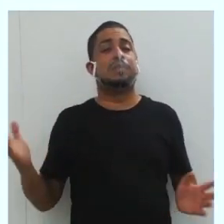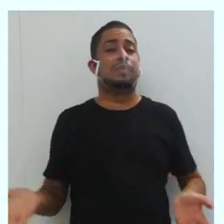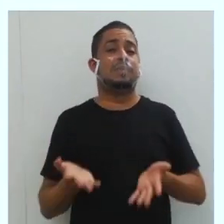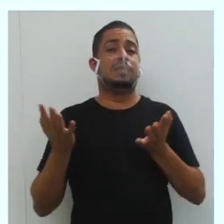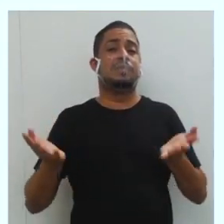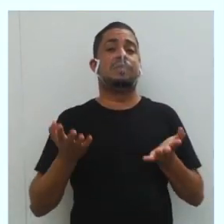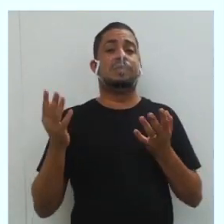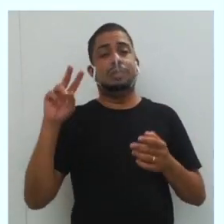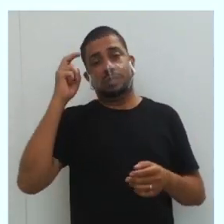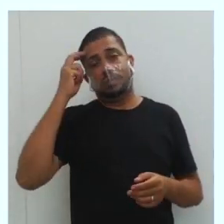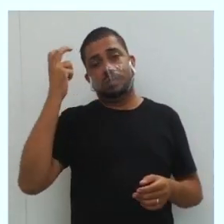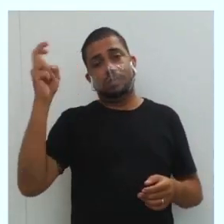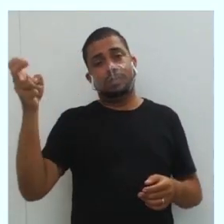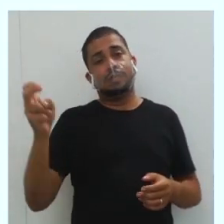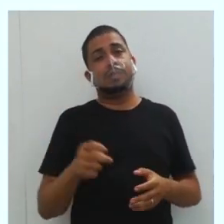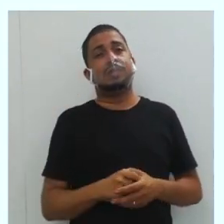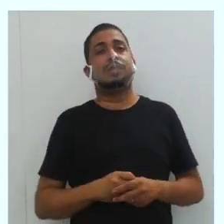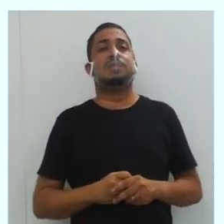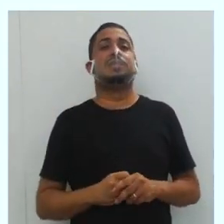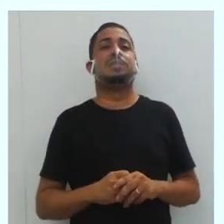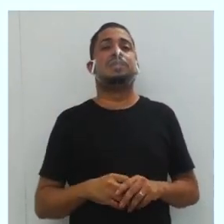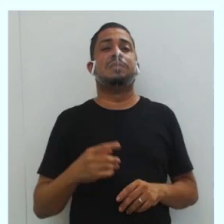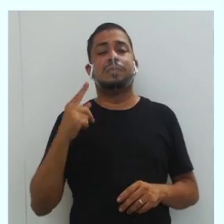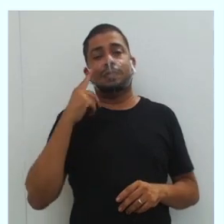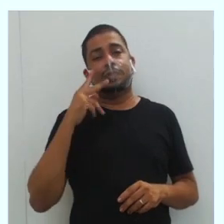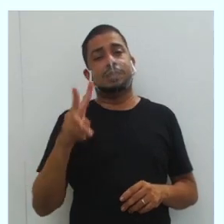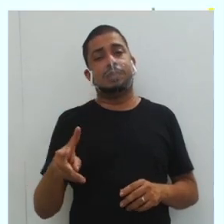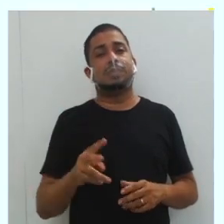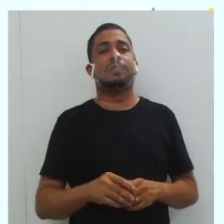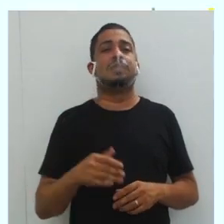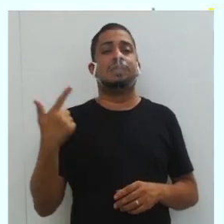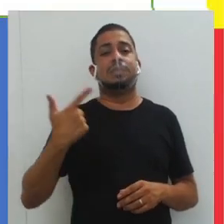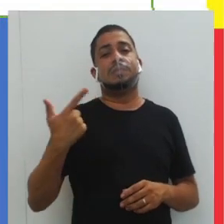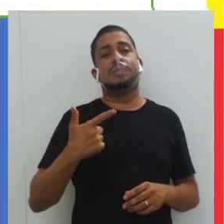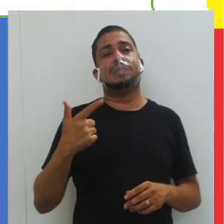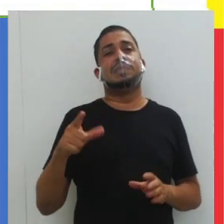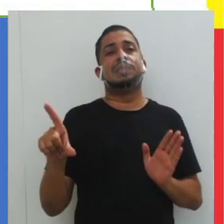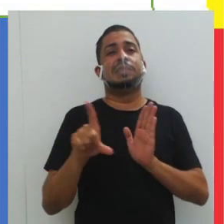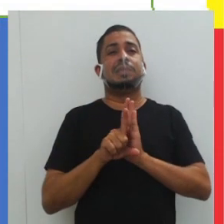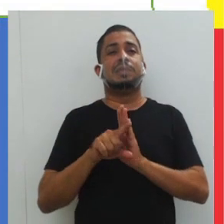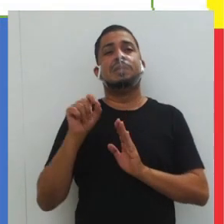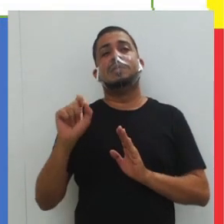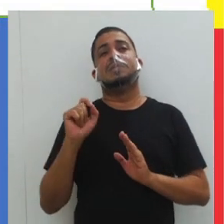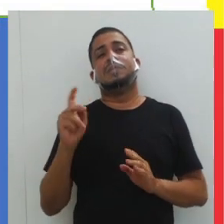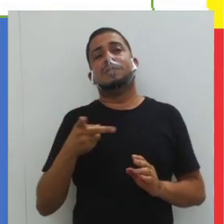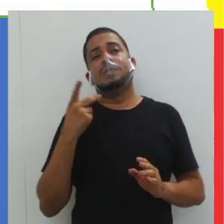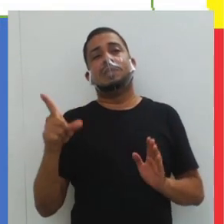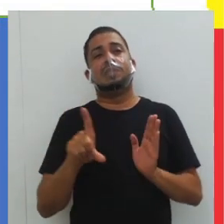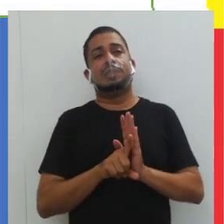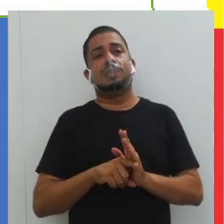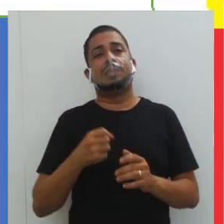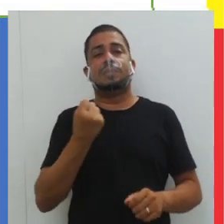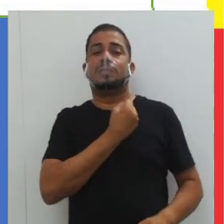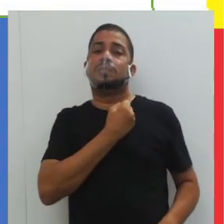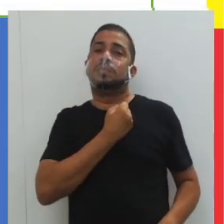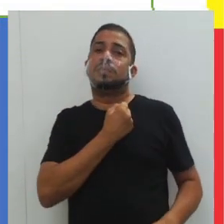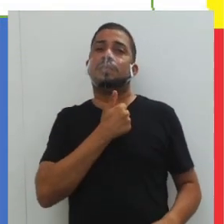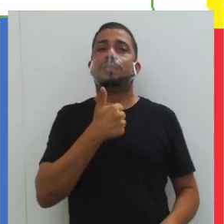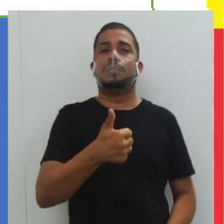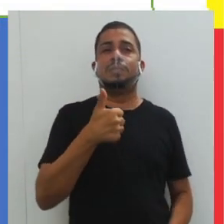valorização da cultura afro-brasileira. Vejamos essa segunda lei. O que diz a lei número